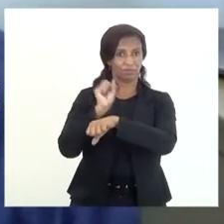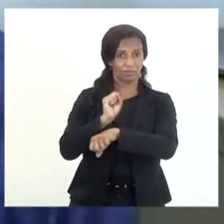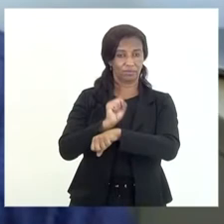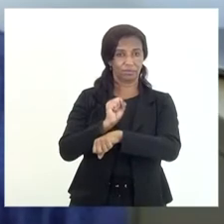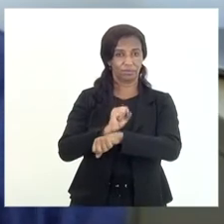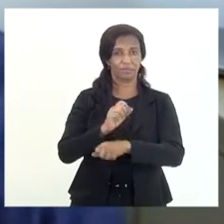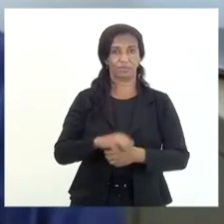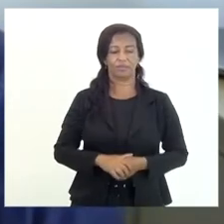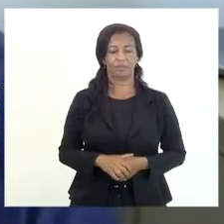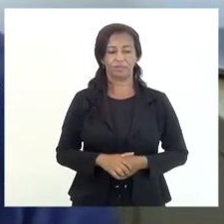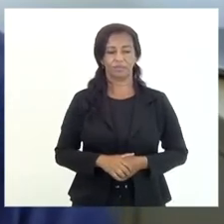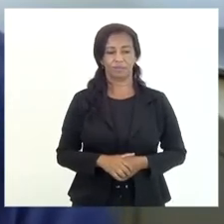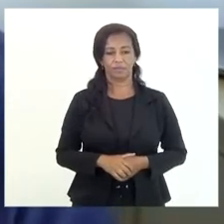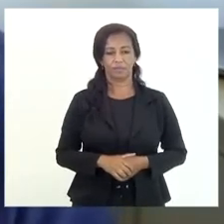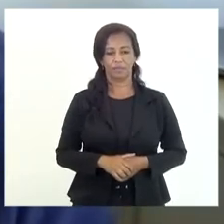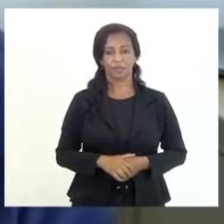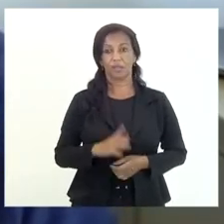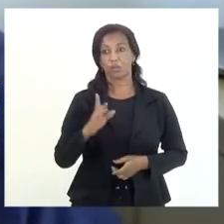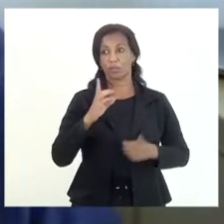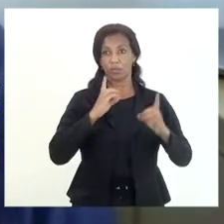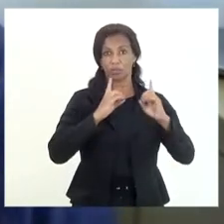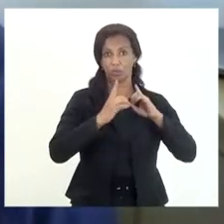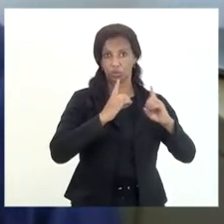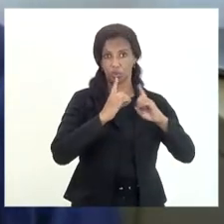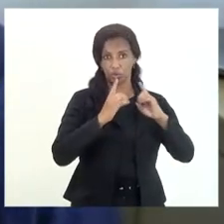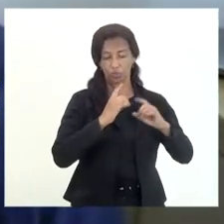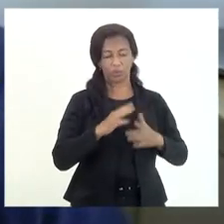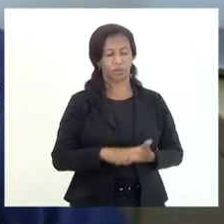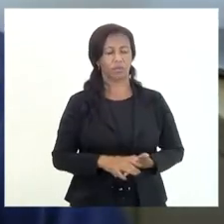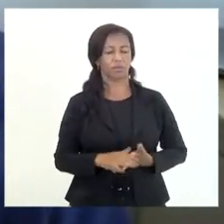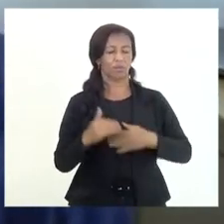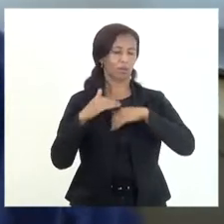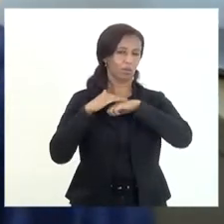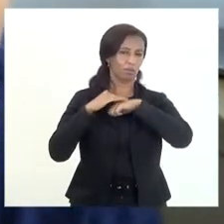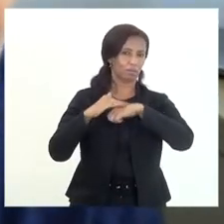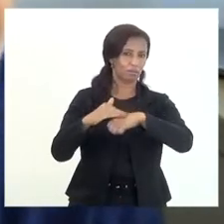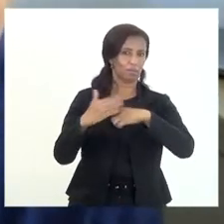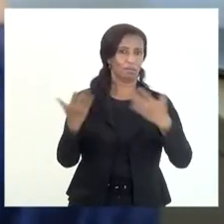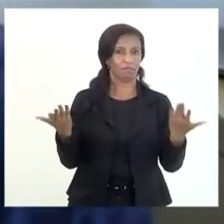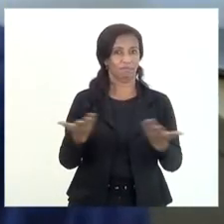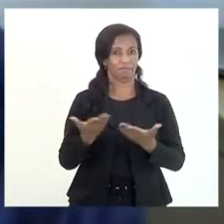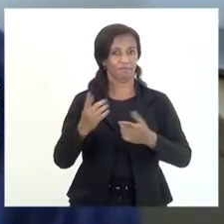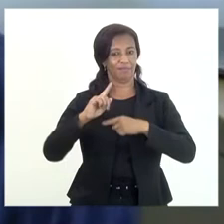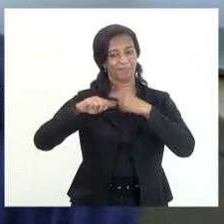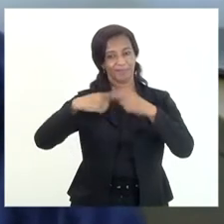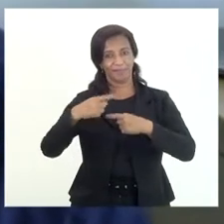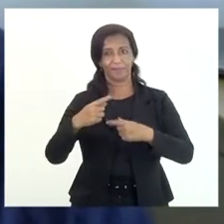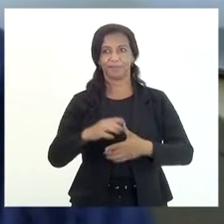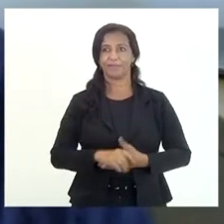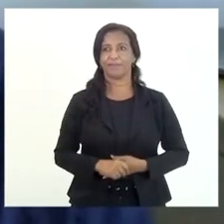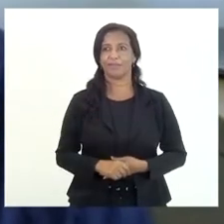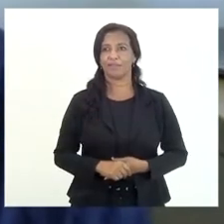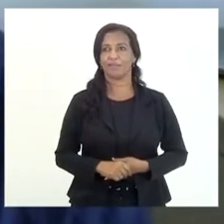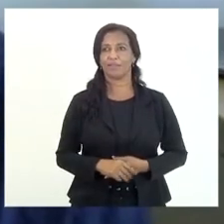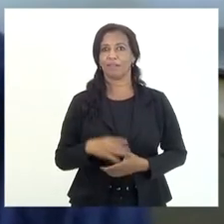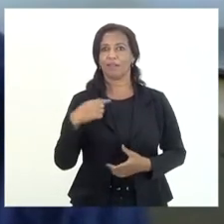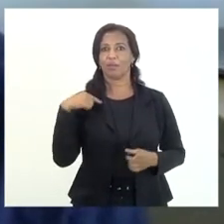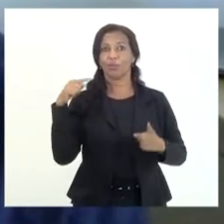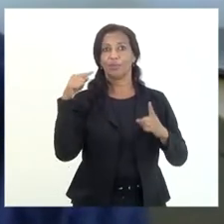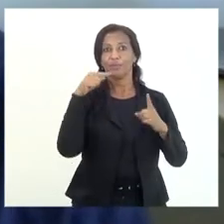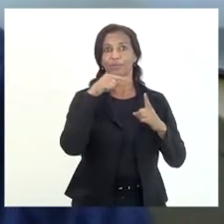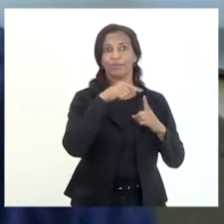sob o ponto de vista da discussão que eu quero travar após isso eu quero ser bem objetivo